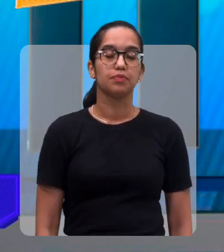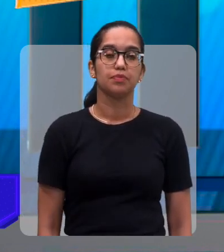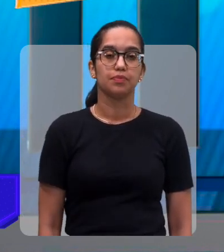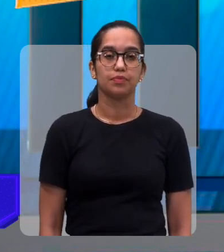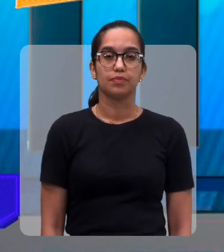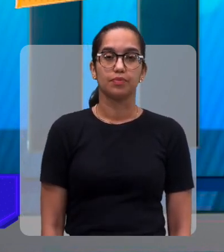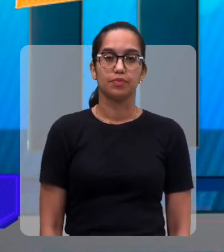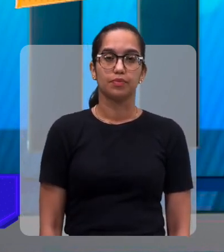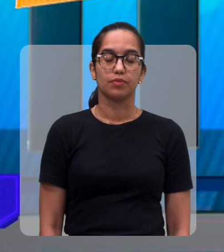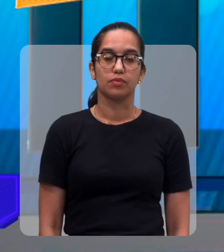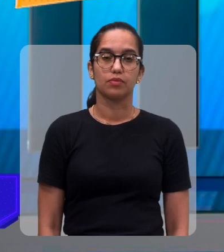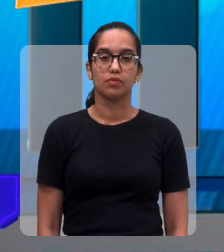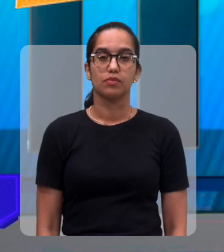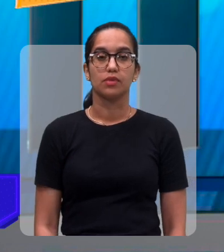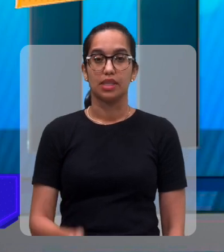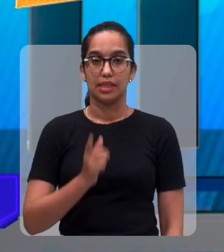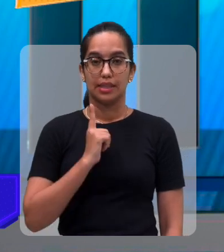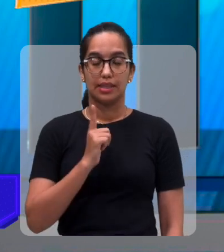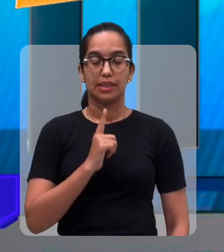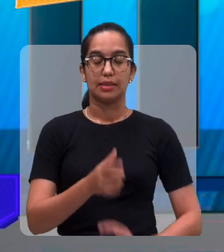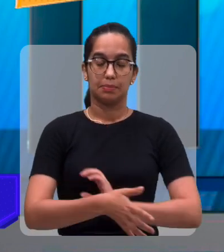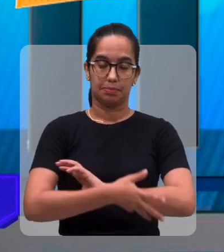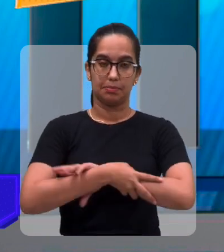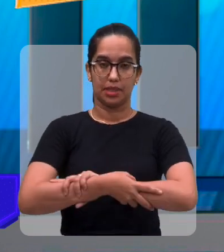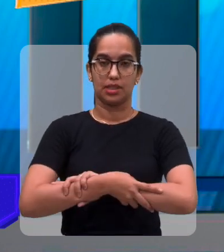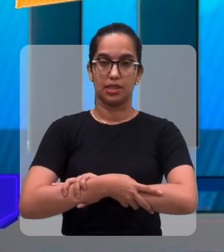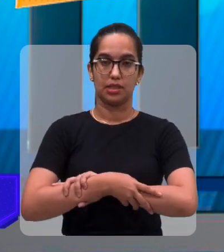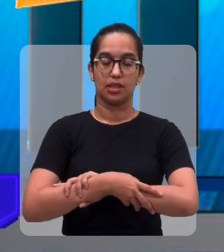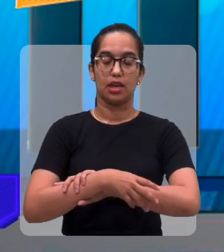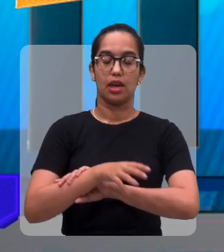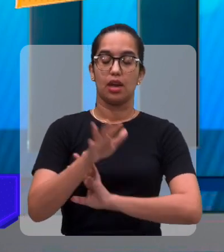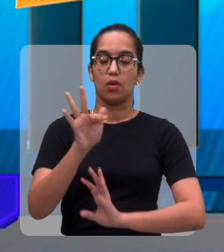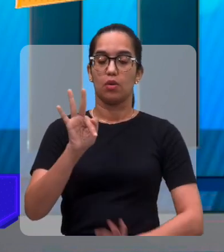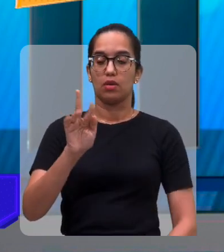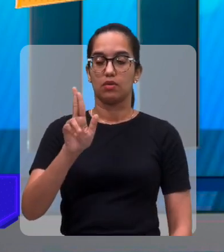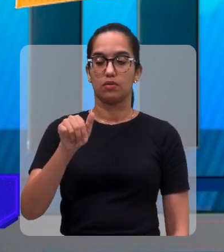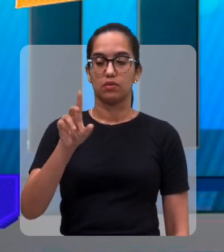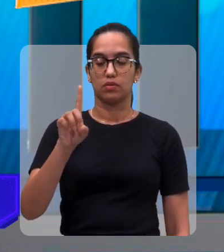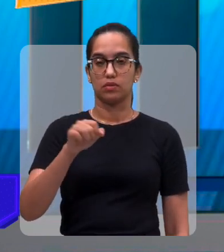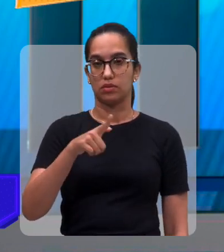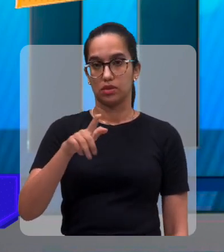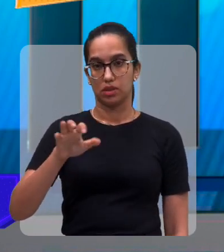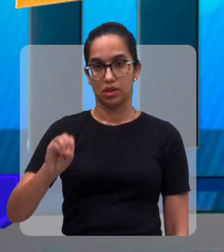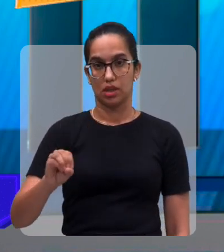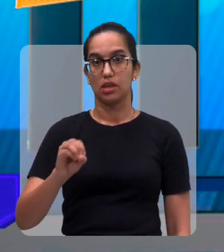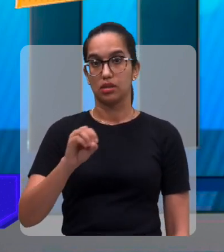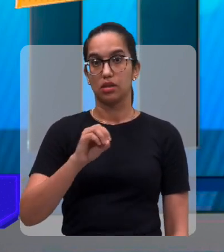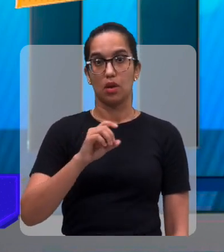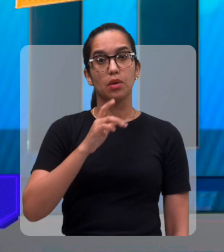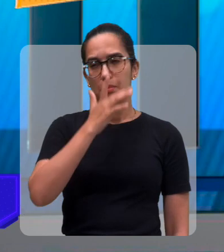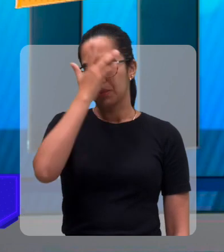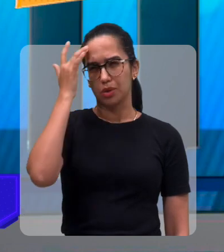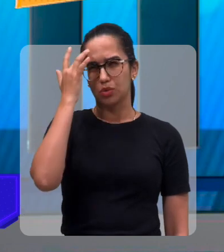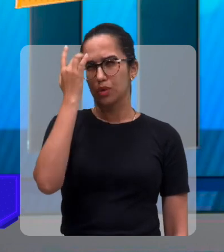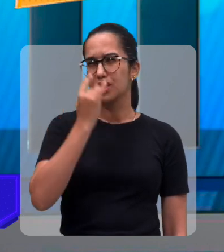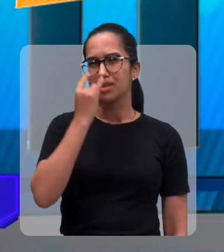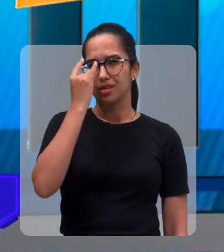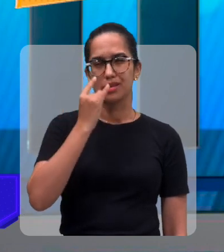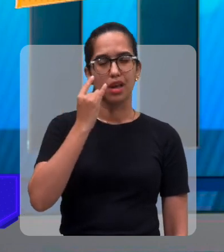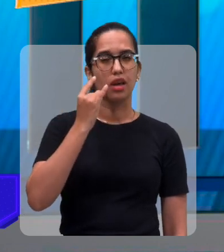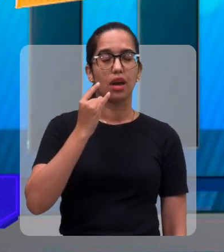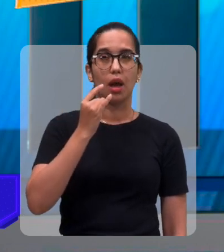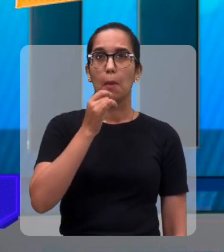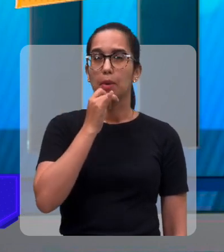Então, ela tem essa parceria com a Fundação e atende as pessoas cegas. Para você ter uma ideia, tem mais de